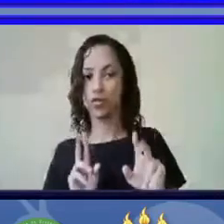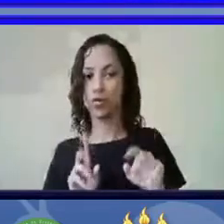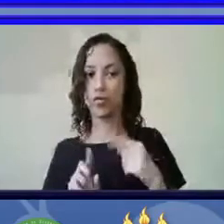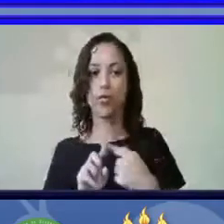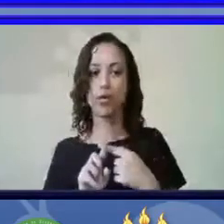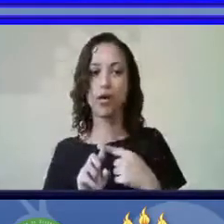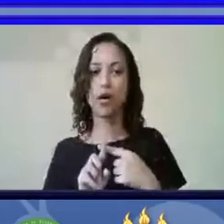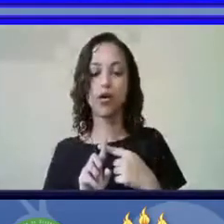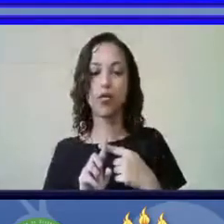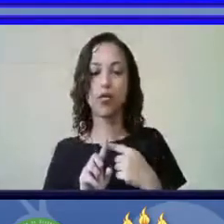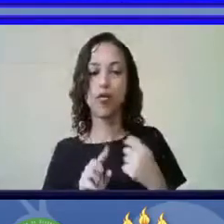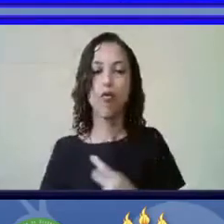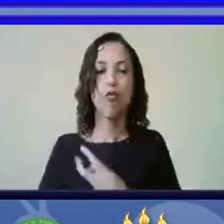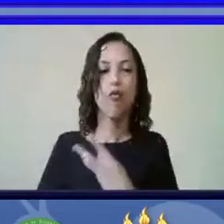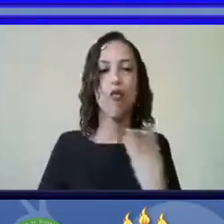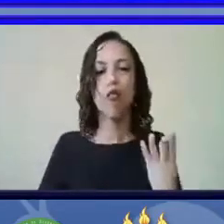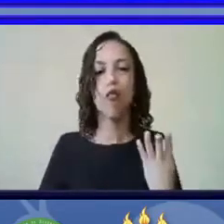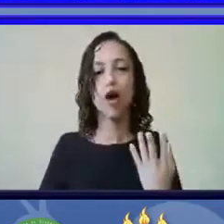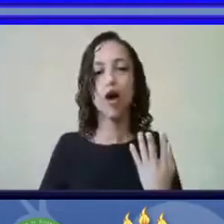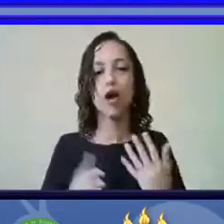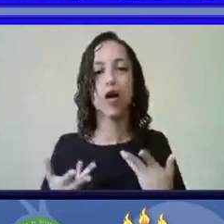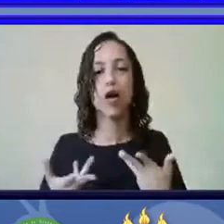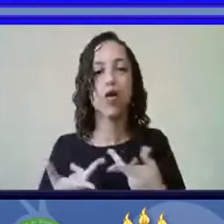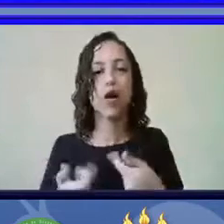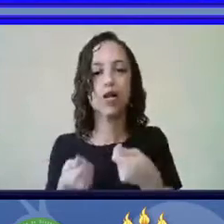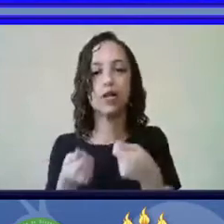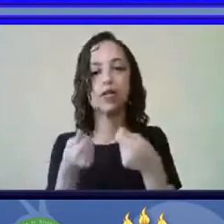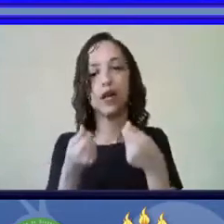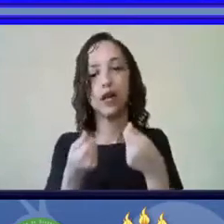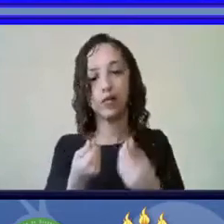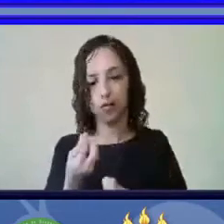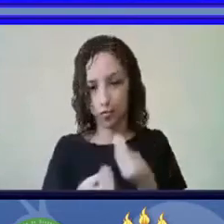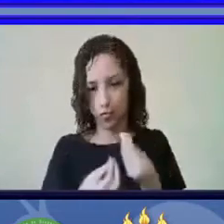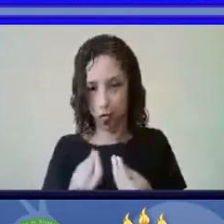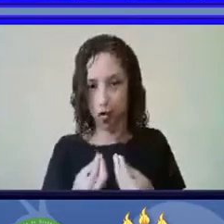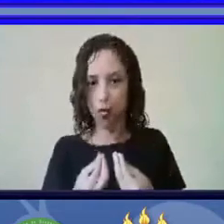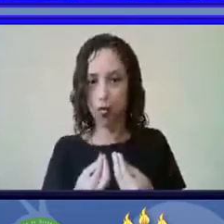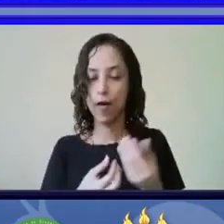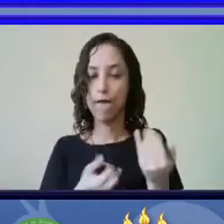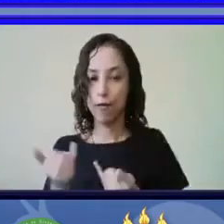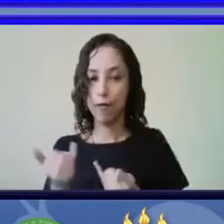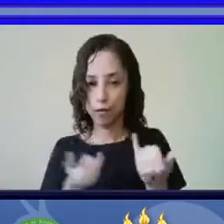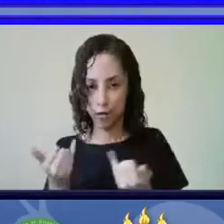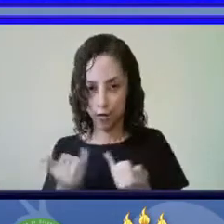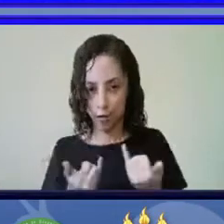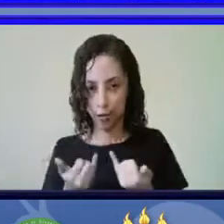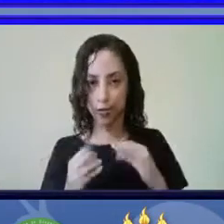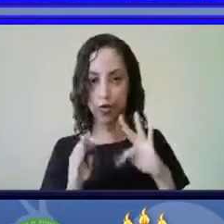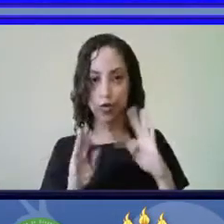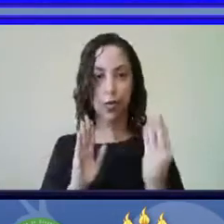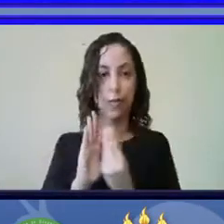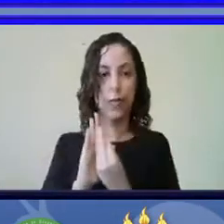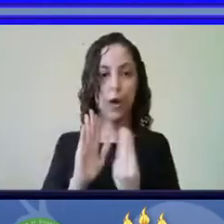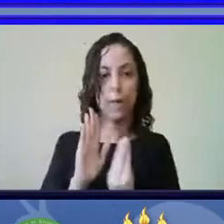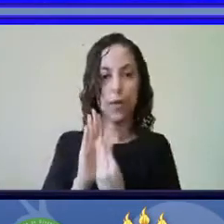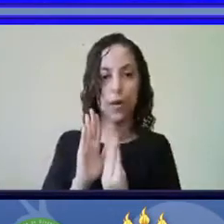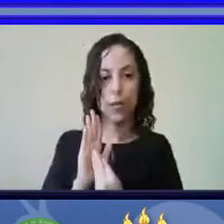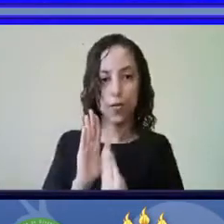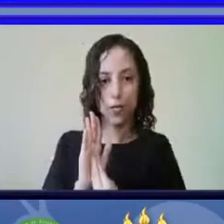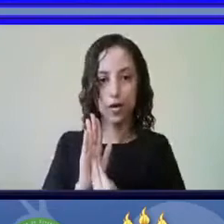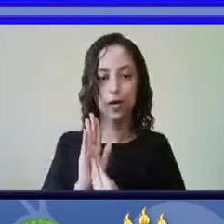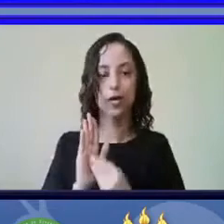qualificação das informações, que toda a informação que é inserida, ela é